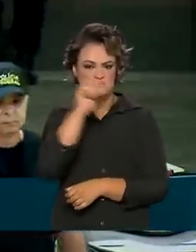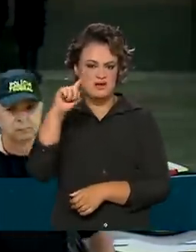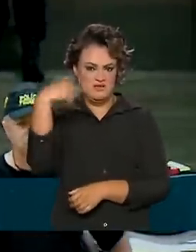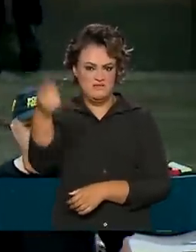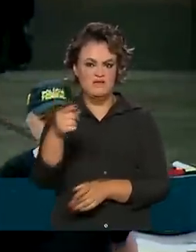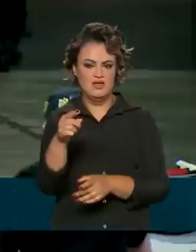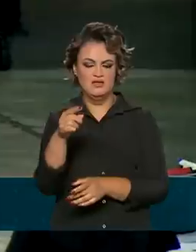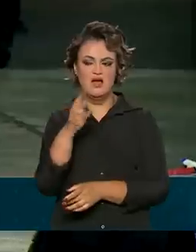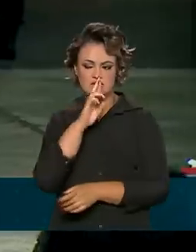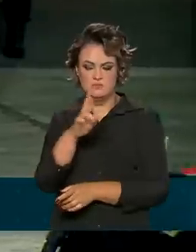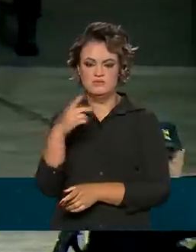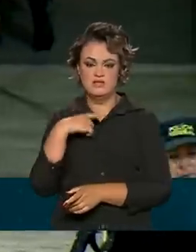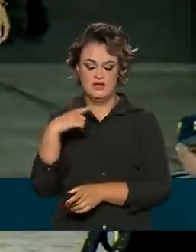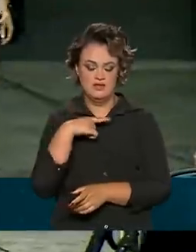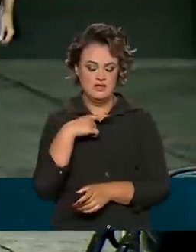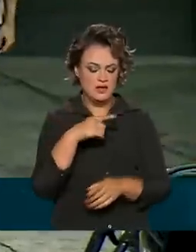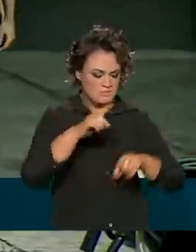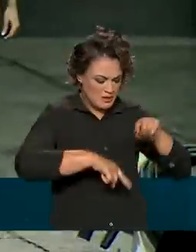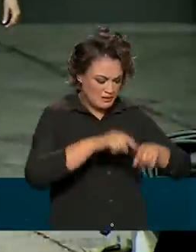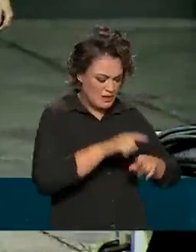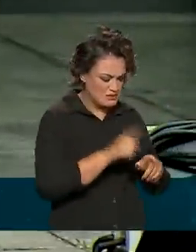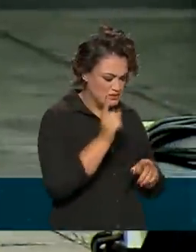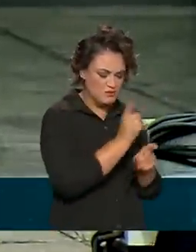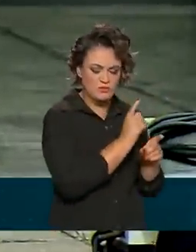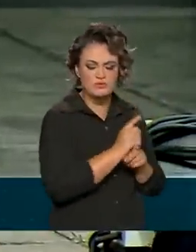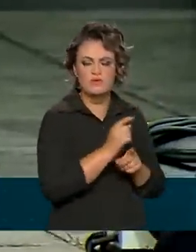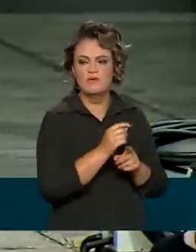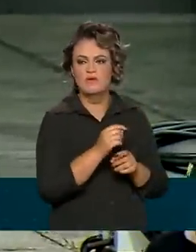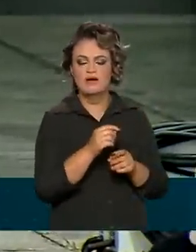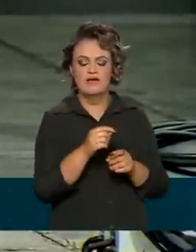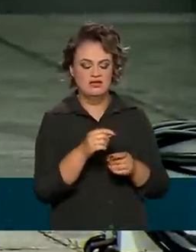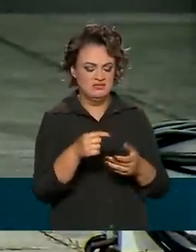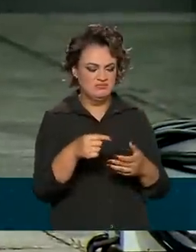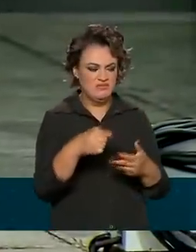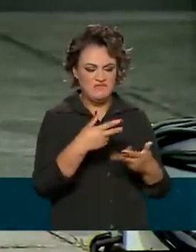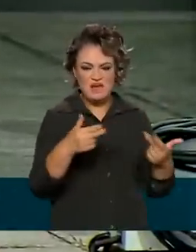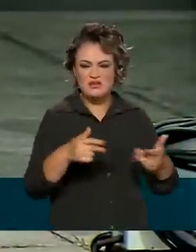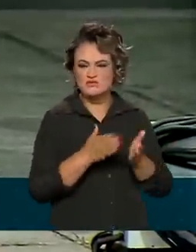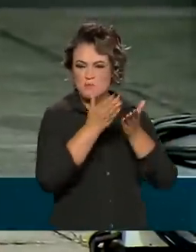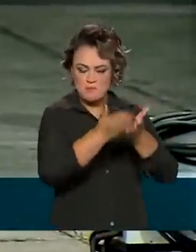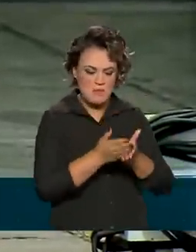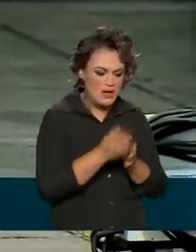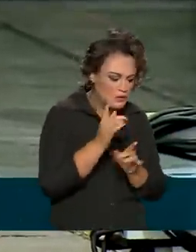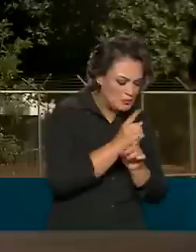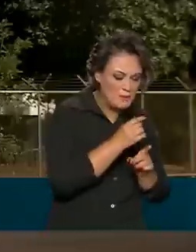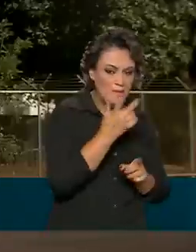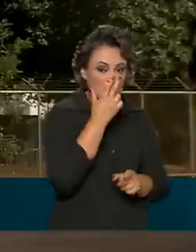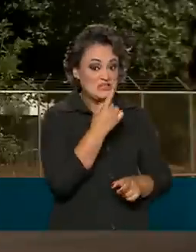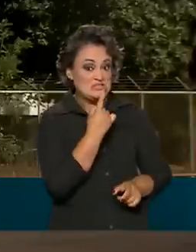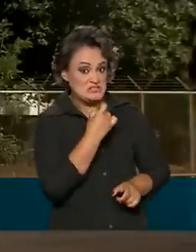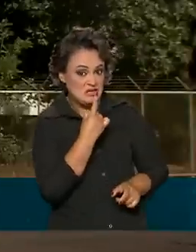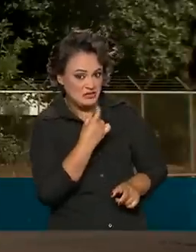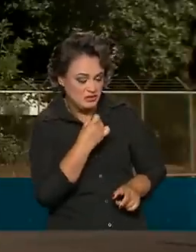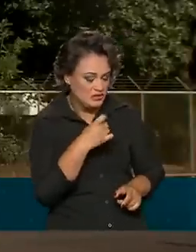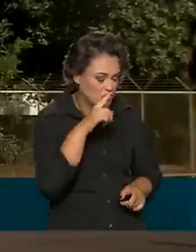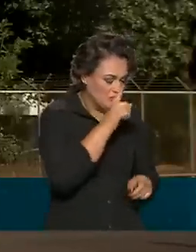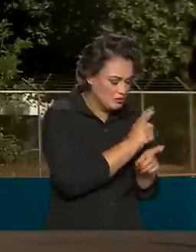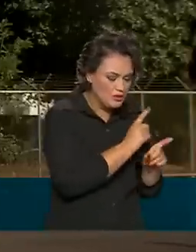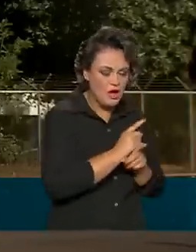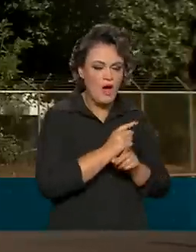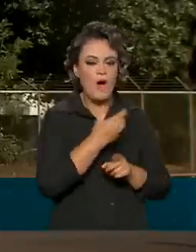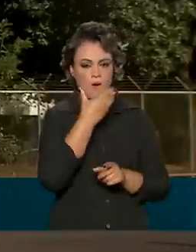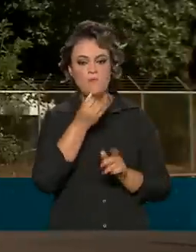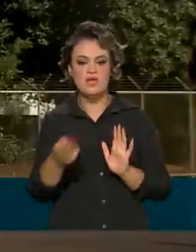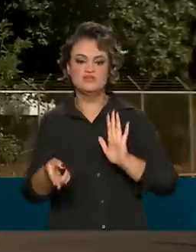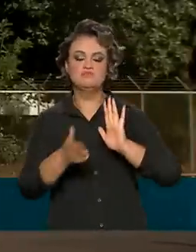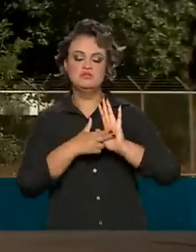vem. Com relação às amostras coletadas no barco do pescador Amarildo Costa Pereira, que confessou envolvimento no